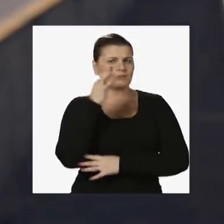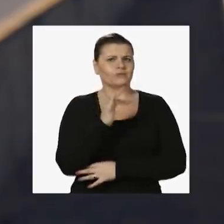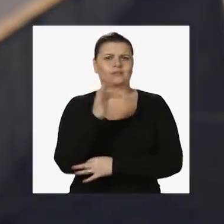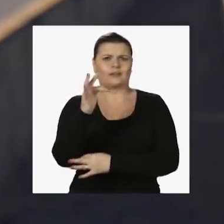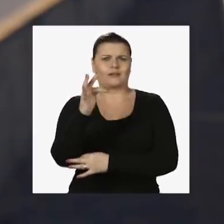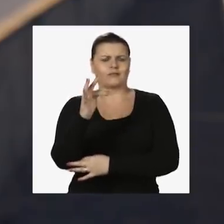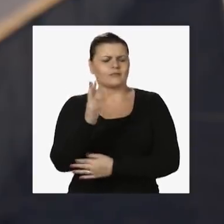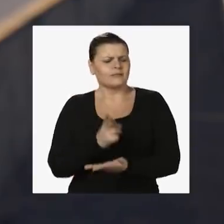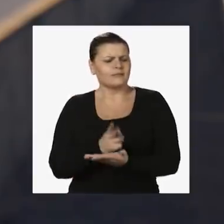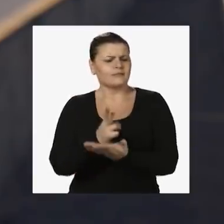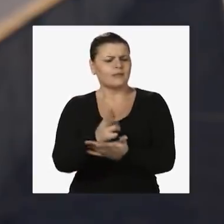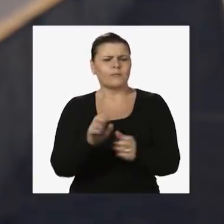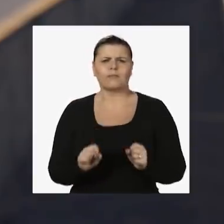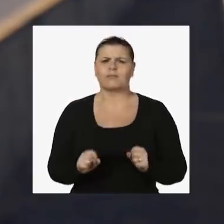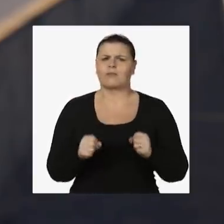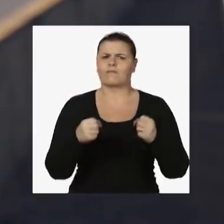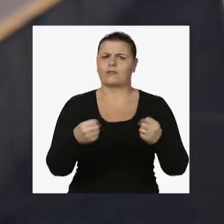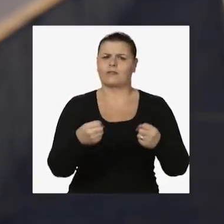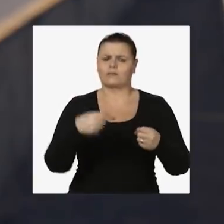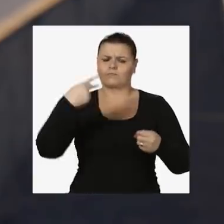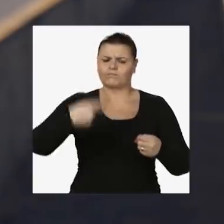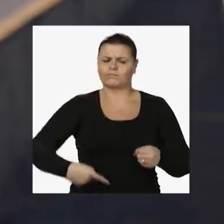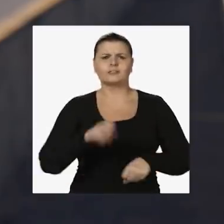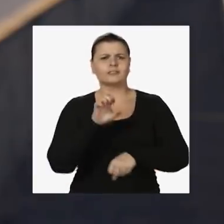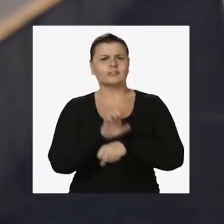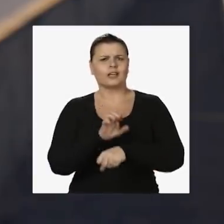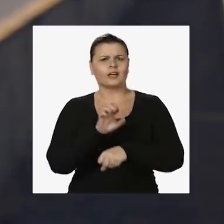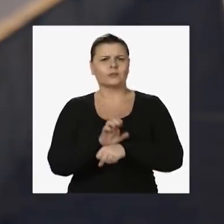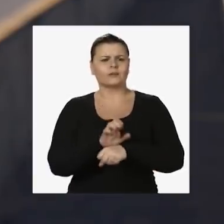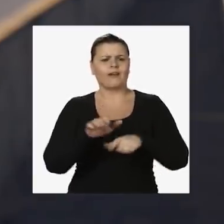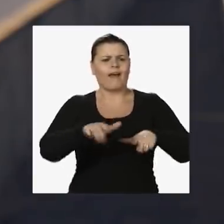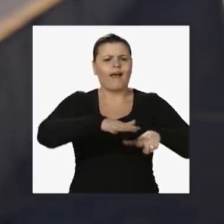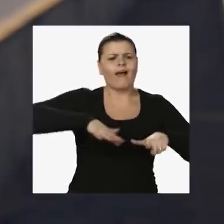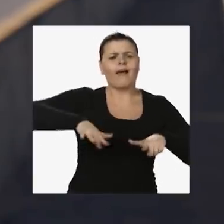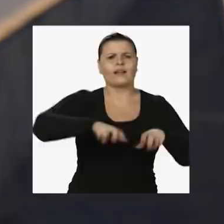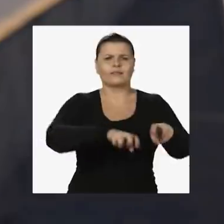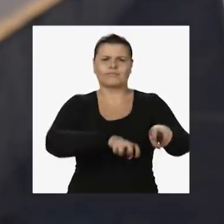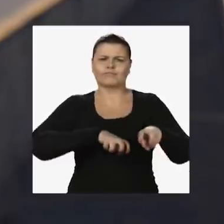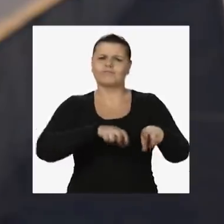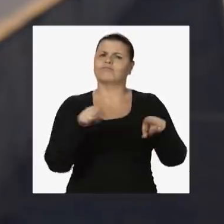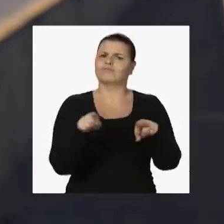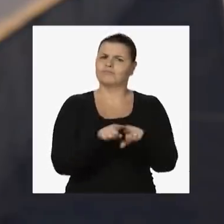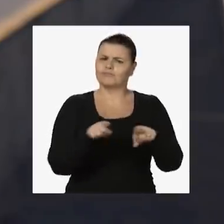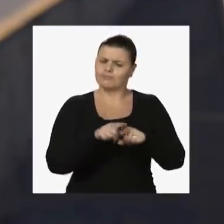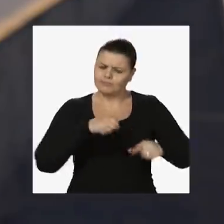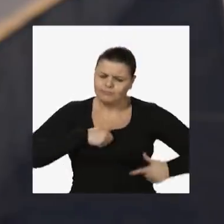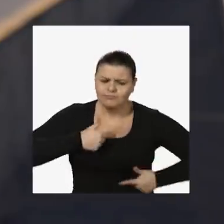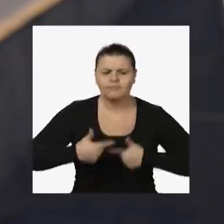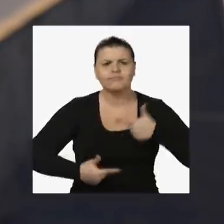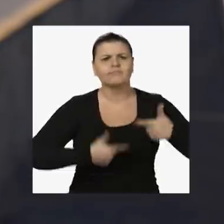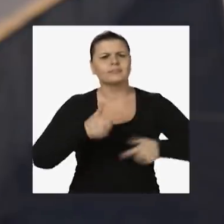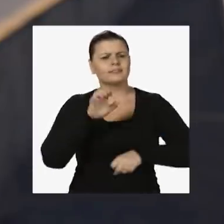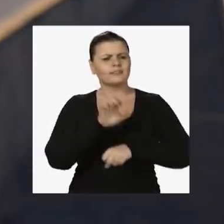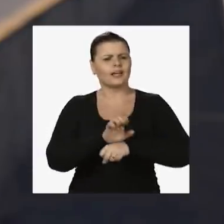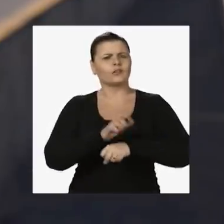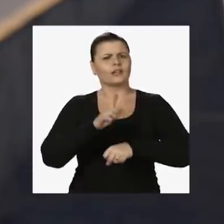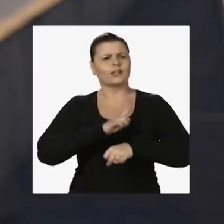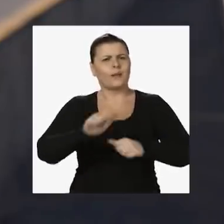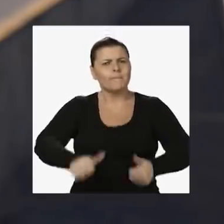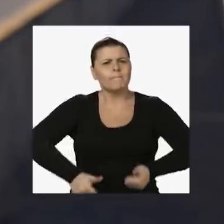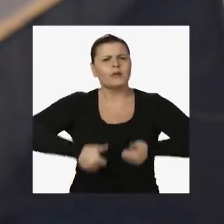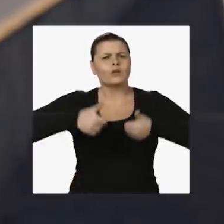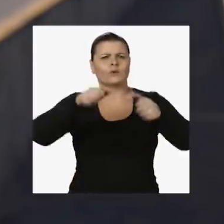federal. Sempre defendendo as raízes do nosso Estado, o setor primário. E trabalhando por um Estado com melhor